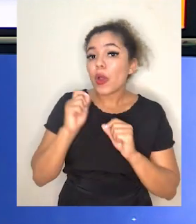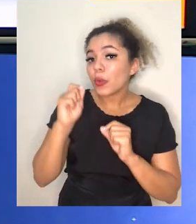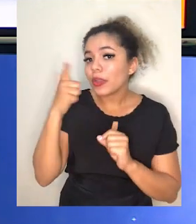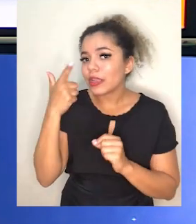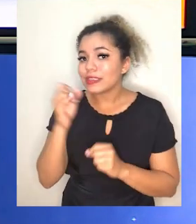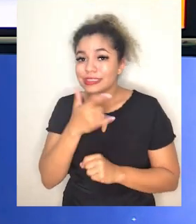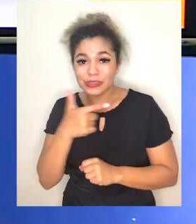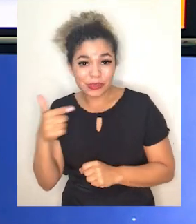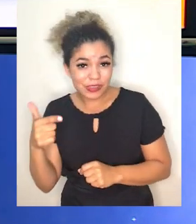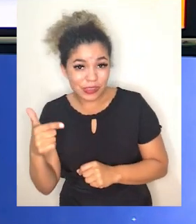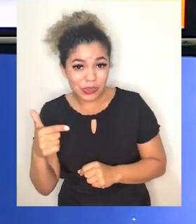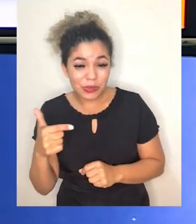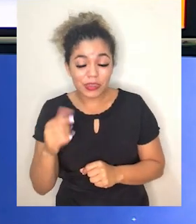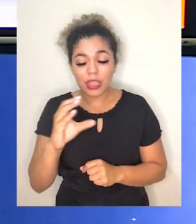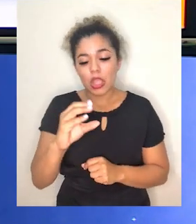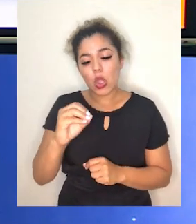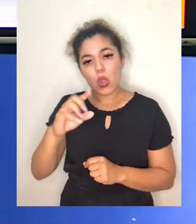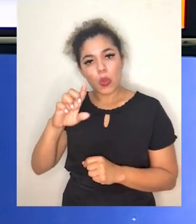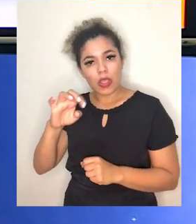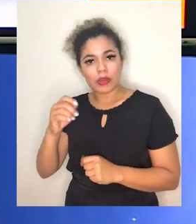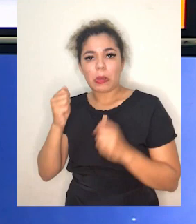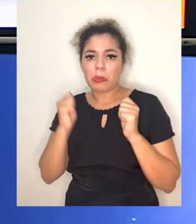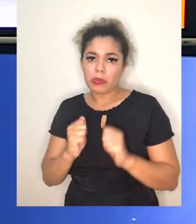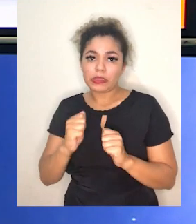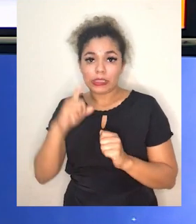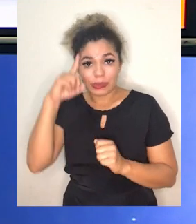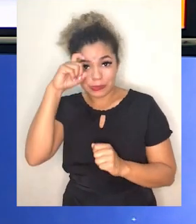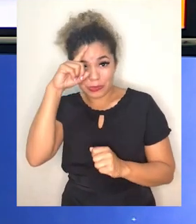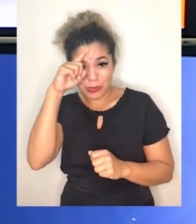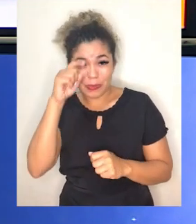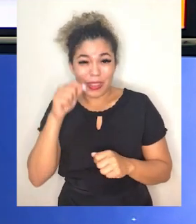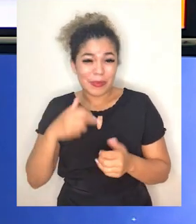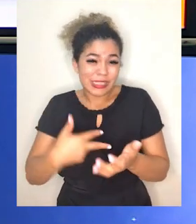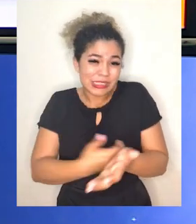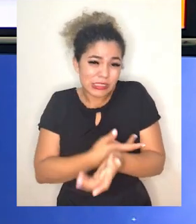você não tem a coagulação sanguínea, você pode ter risco de hemorragia.